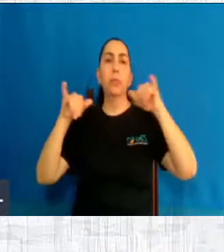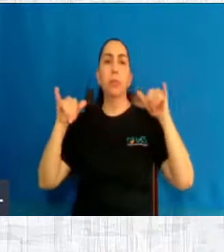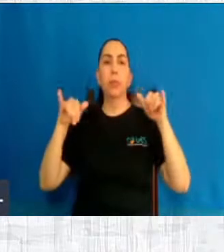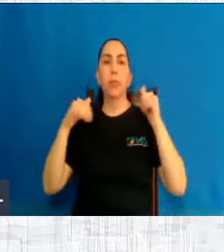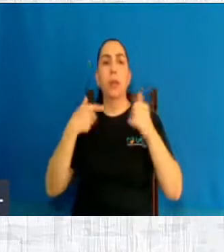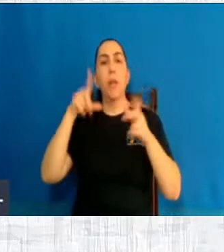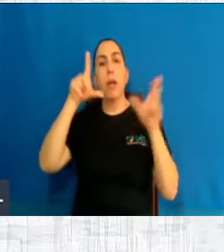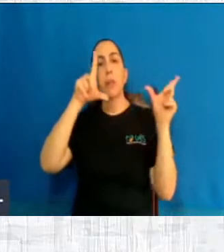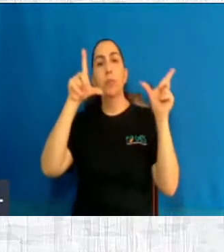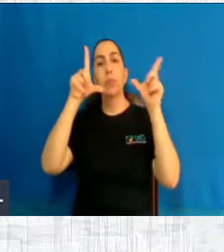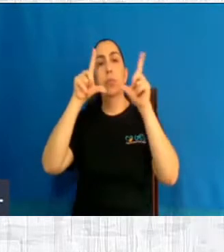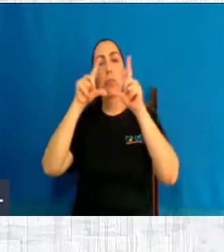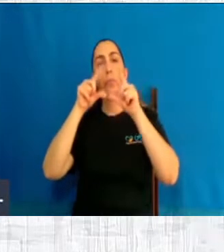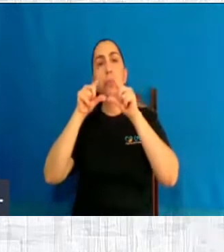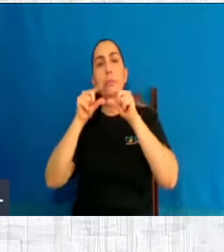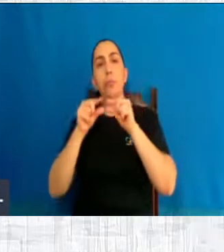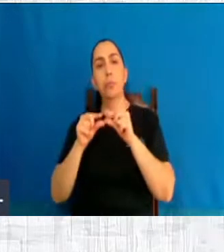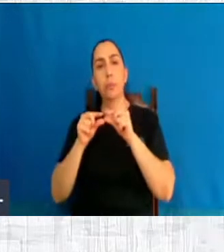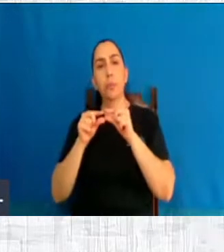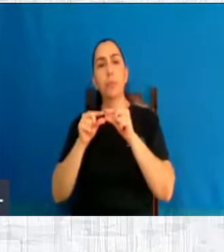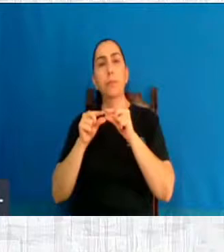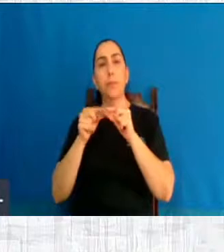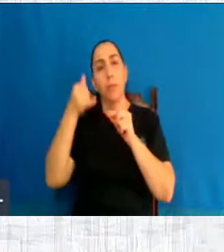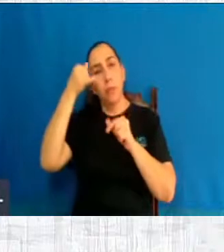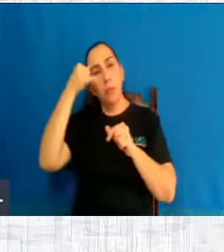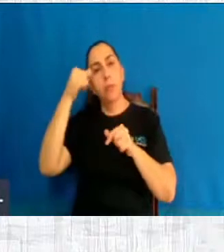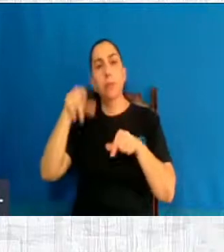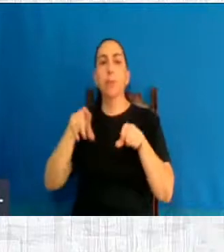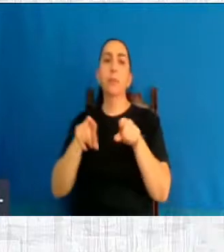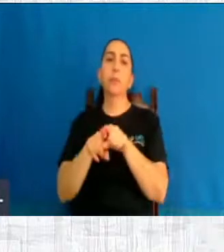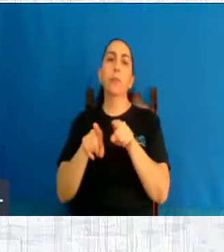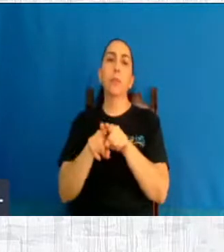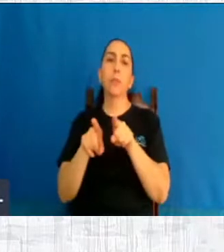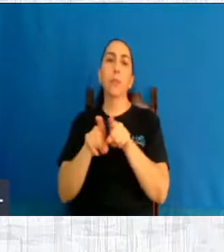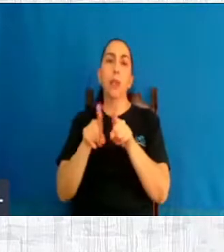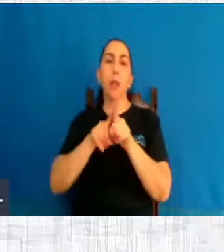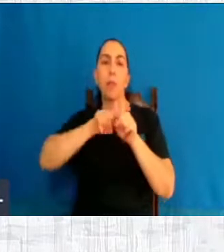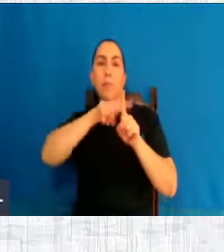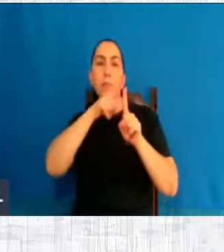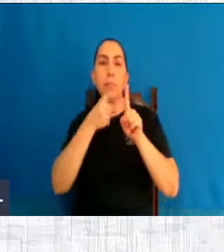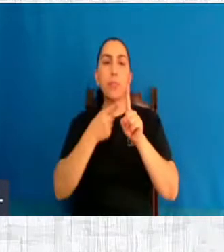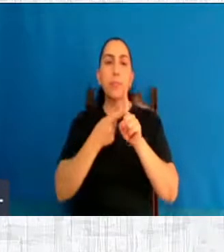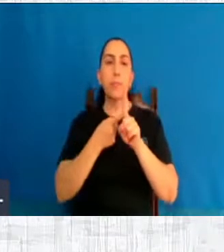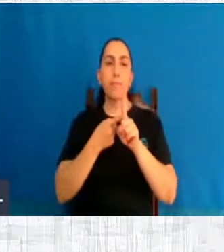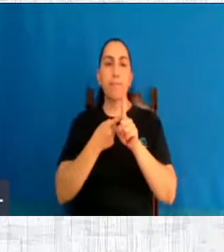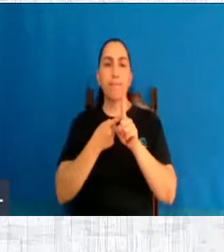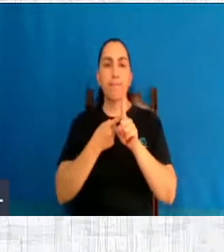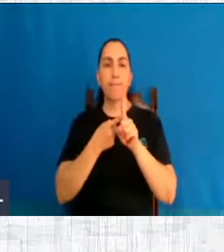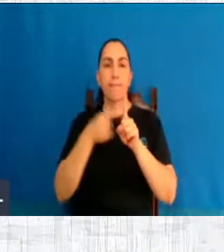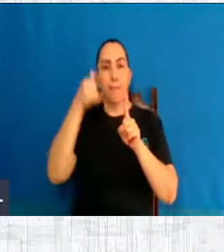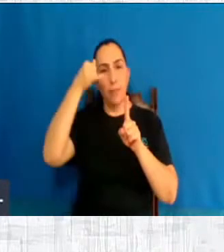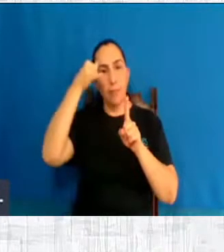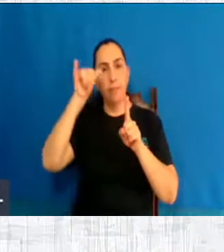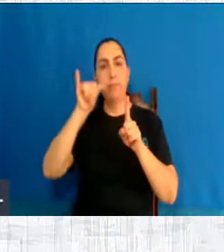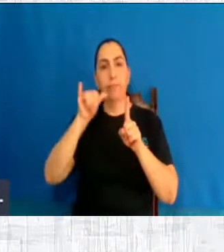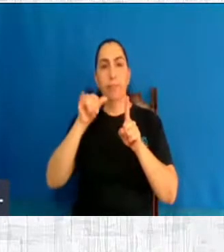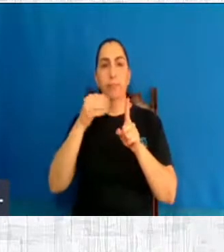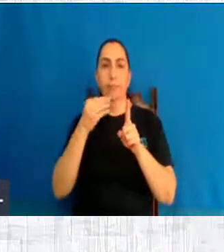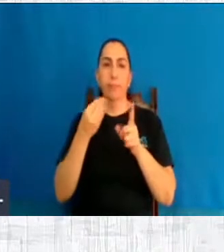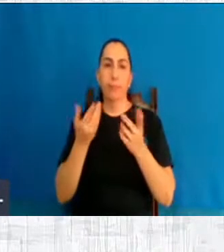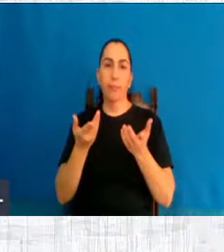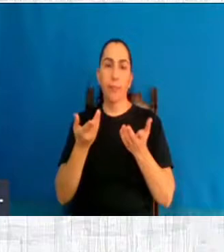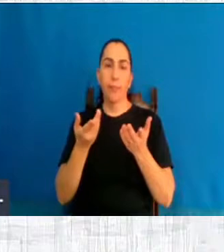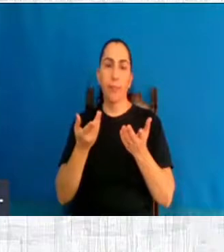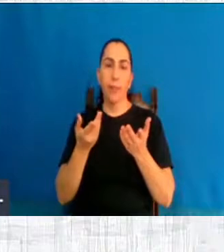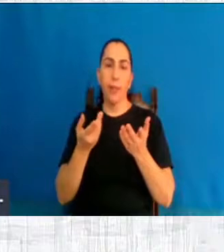diminuir muito o sofrimento das mulheres. Ia evitar a concepção, ia evitar a gravidez. Não era só evitar o